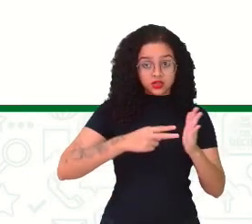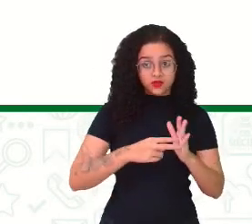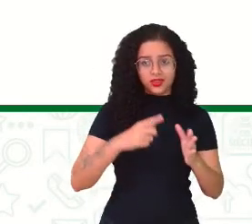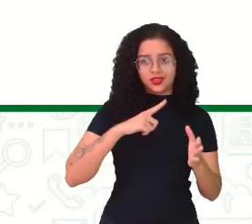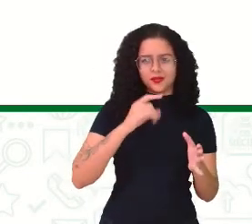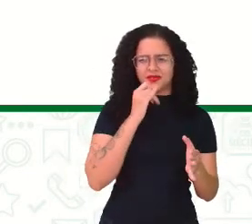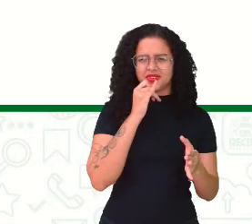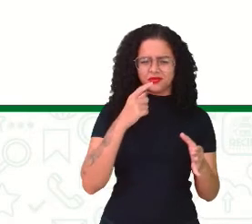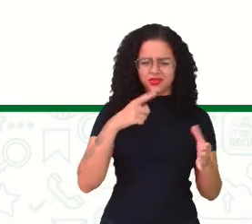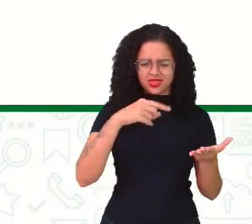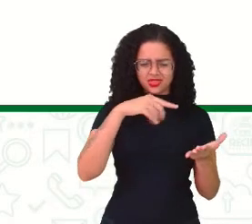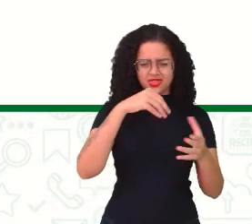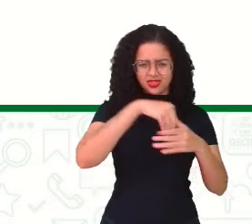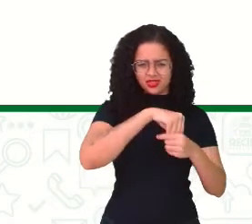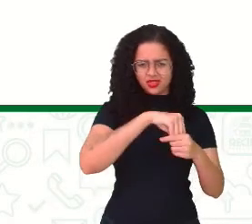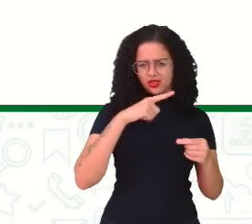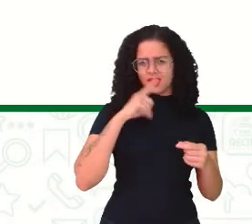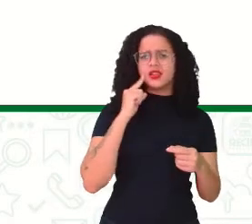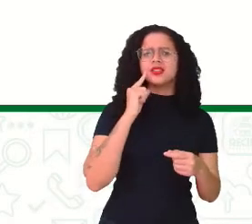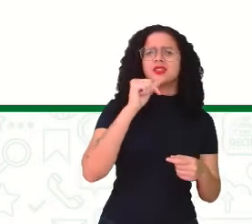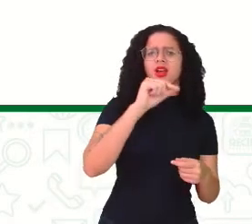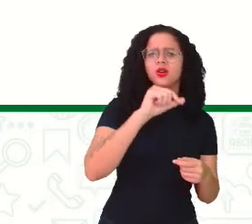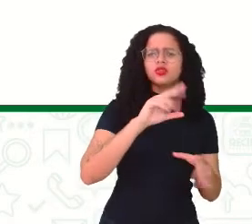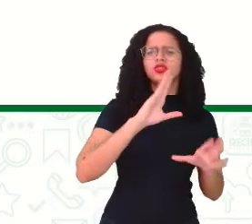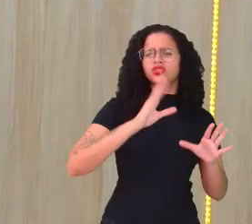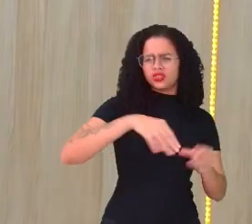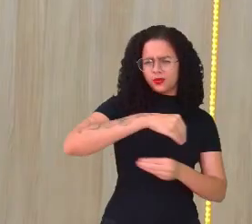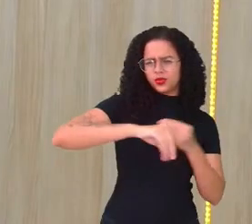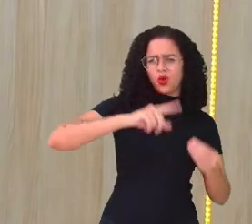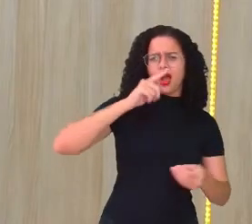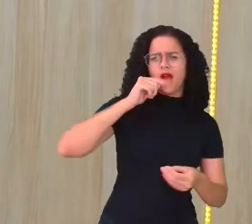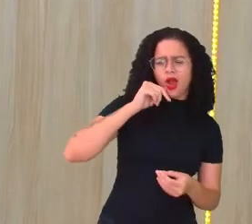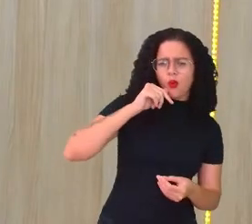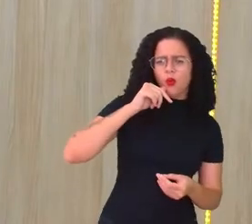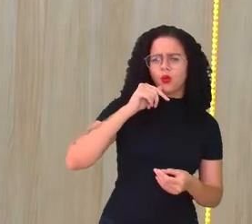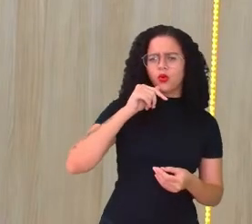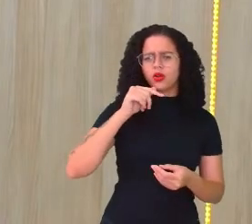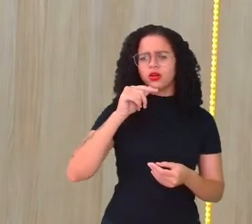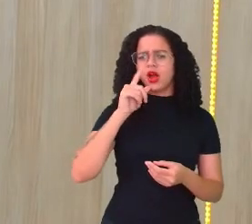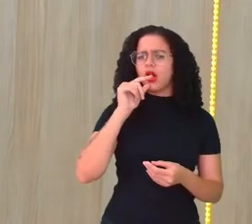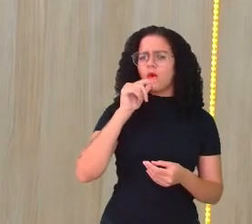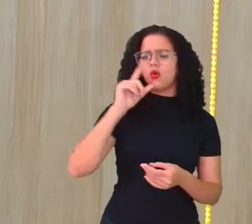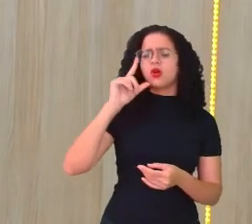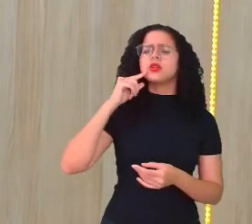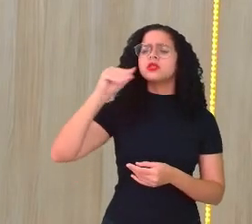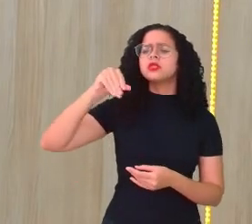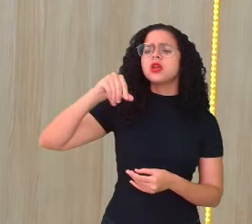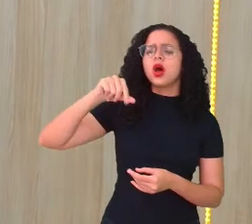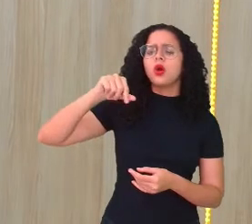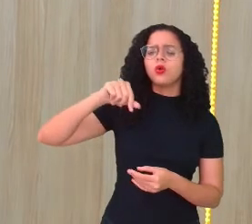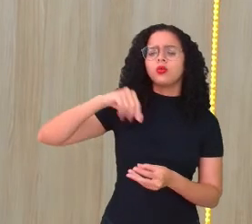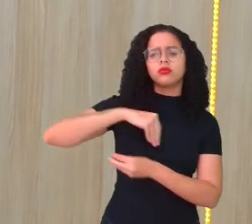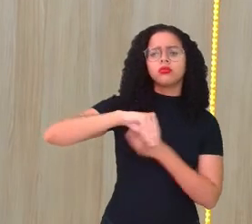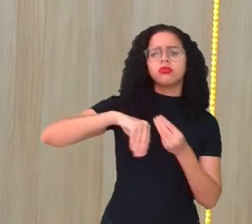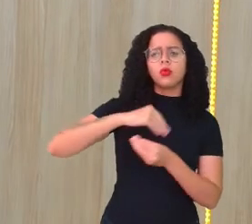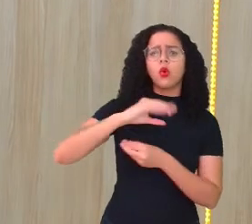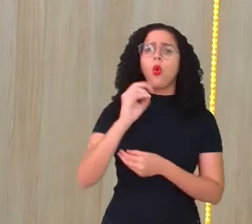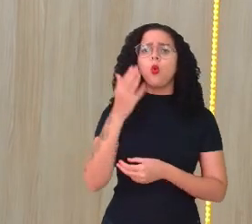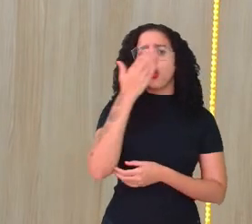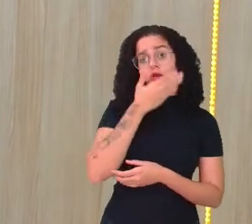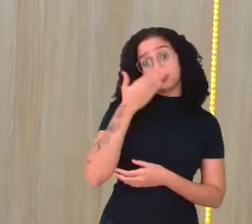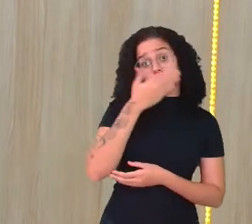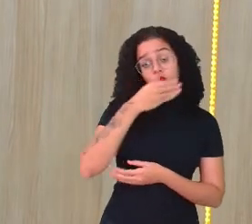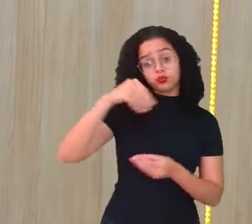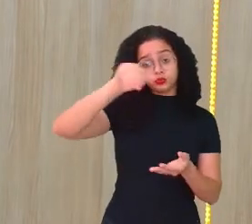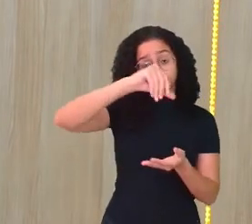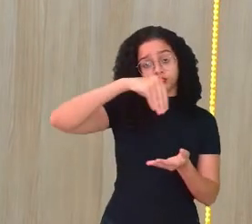sal, por exemplo. Já misturou água e sal? Já misturou água e açúcar? A gente coloca uma colherinha de açúcar, mexe, mexe,